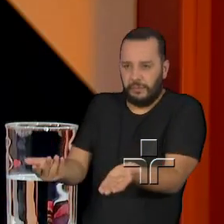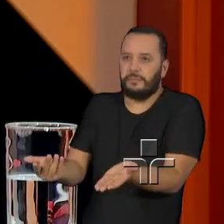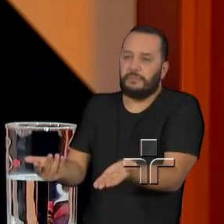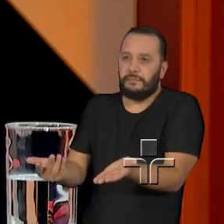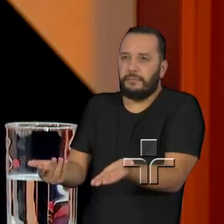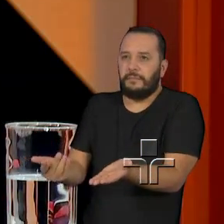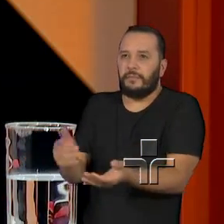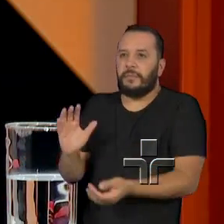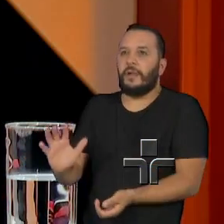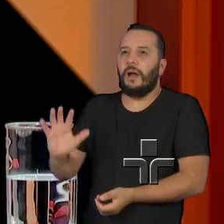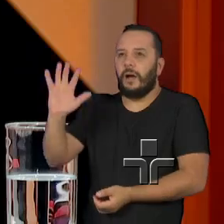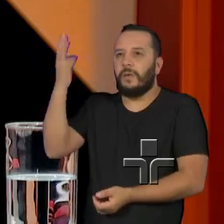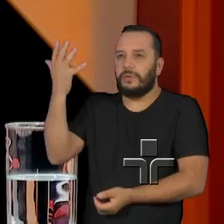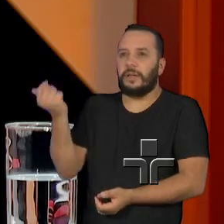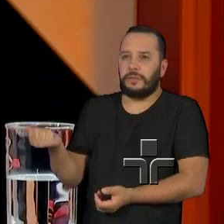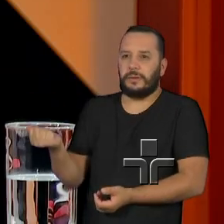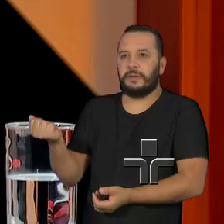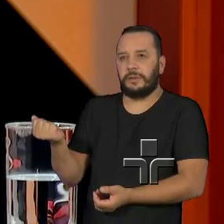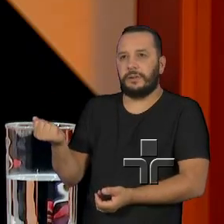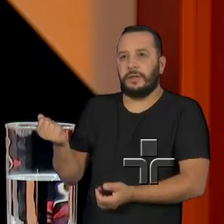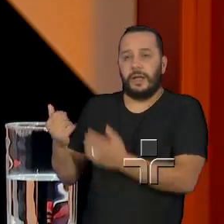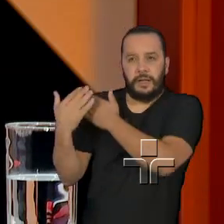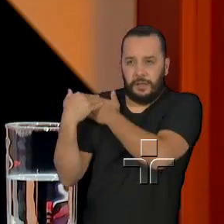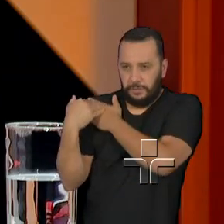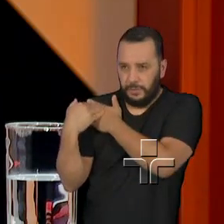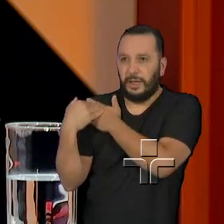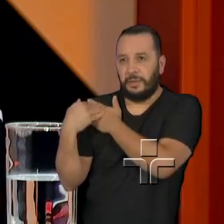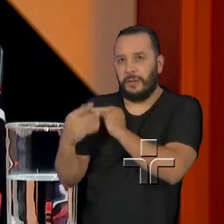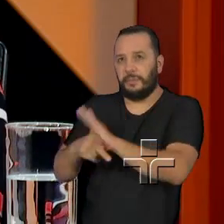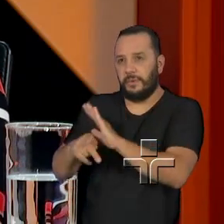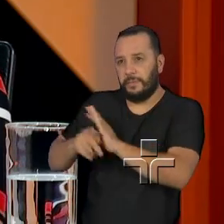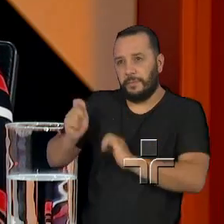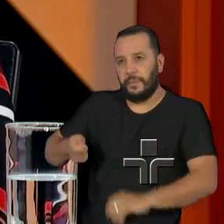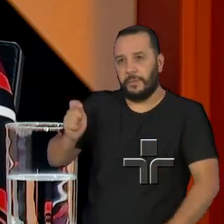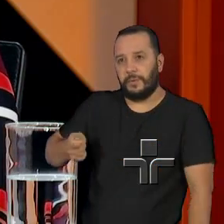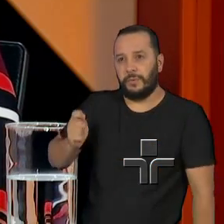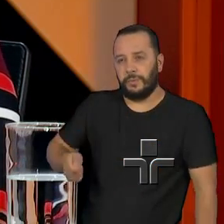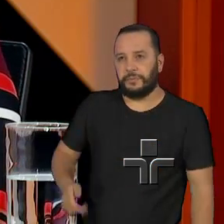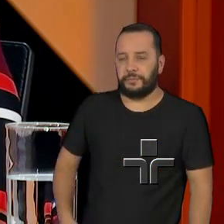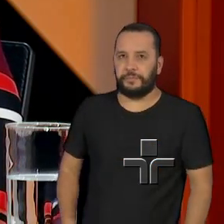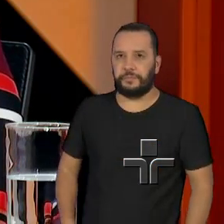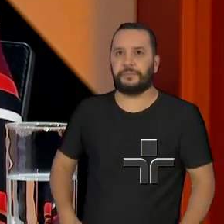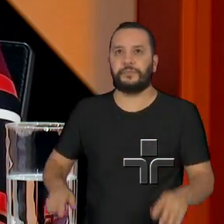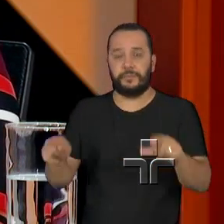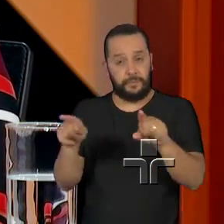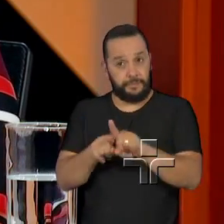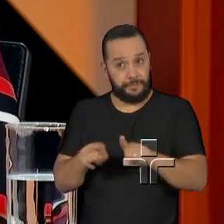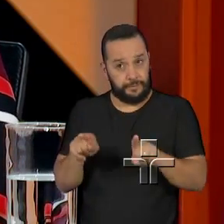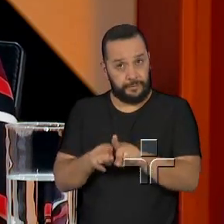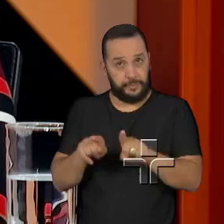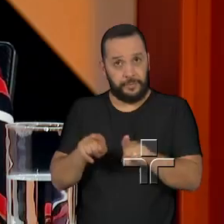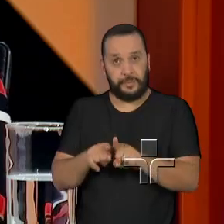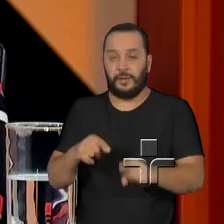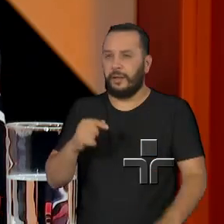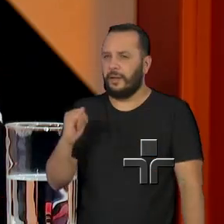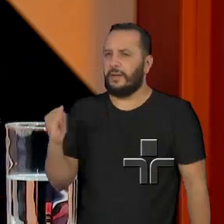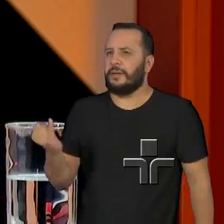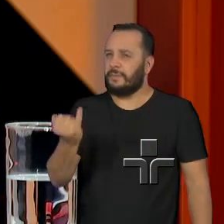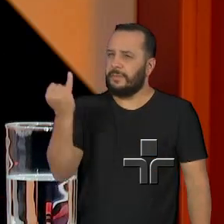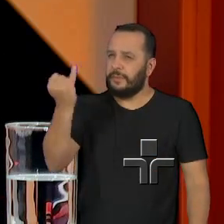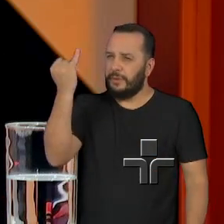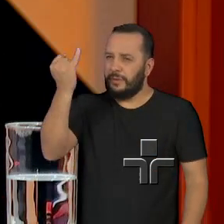que ficam sob a responsabilidade do promotor de justiça. Além disso, uma outra ferramenta que foi